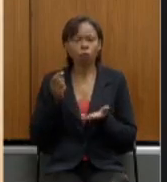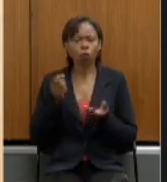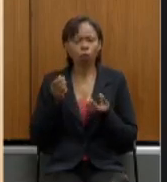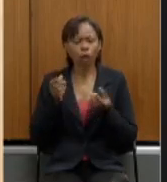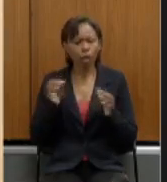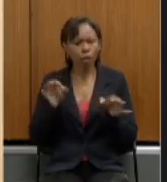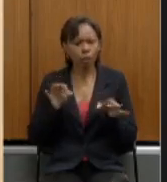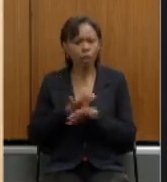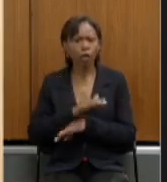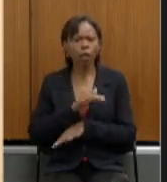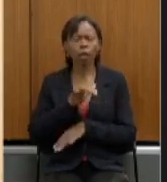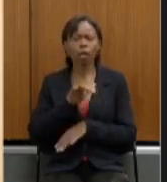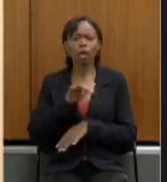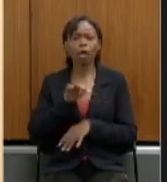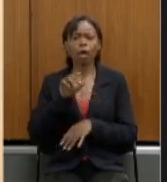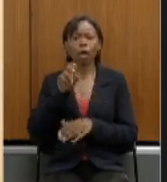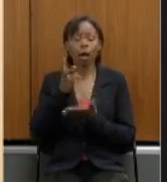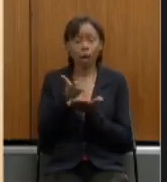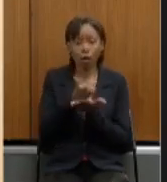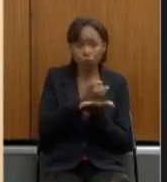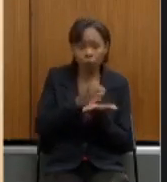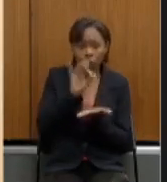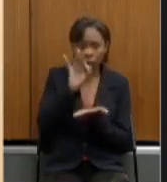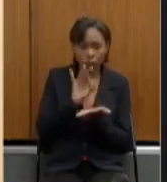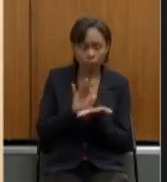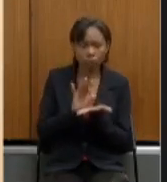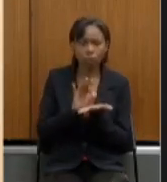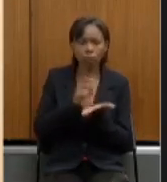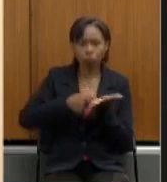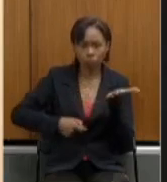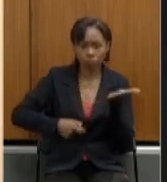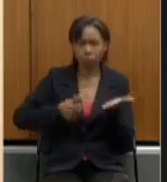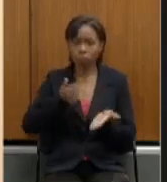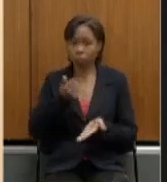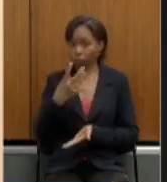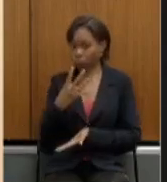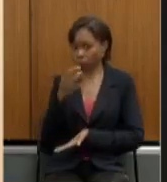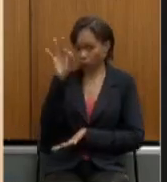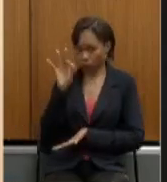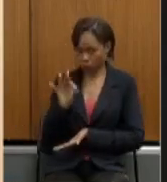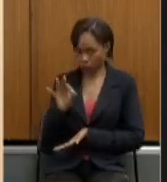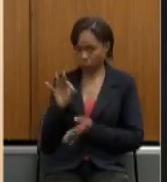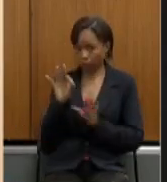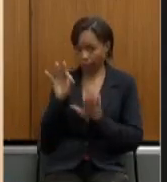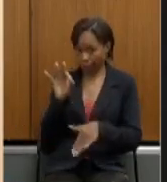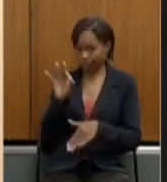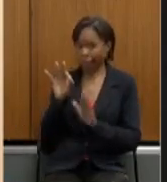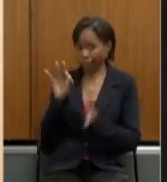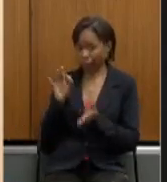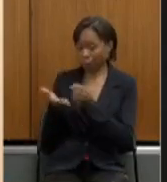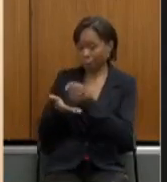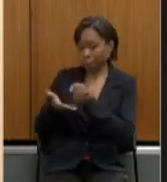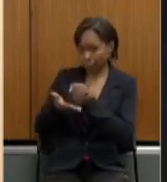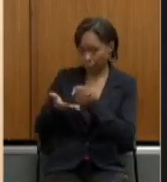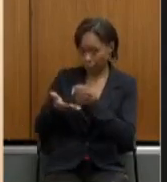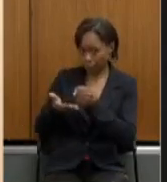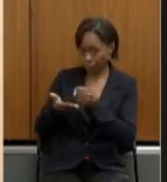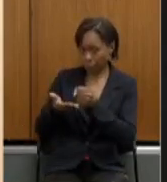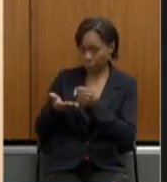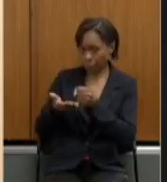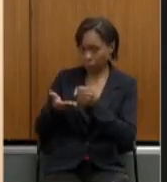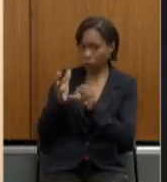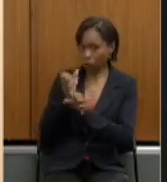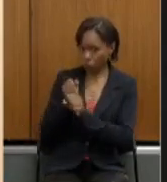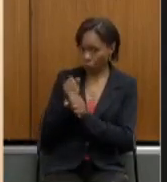moldes em que a União estabeleceu então 14% era o ponto base o valor da alíquota para quem